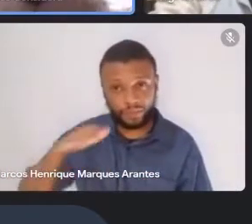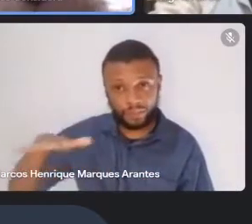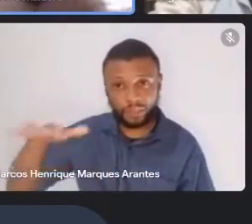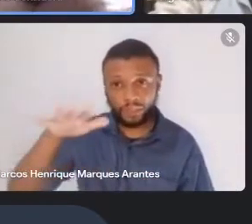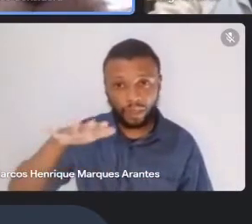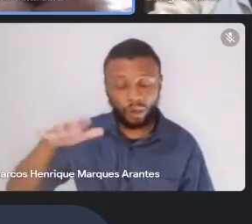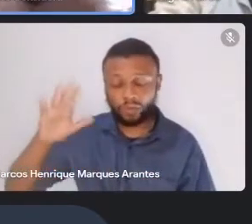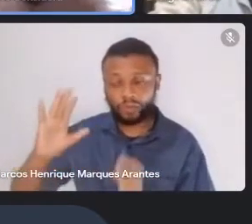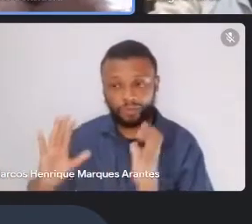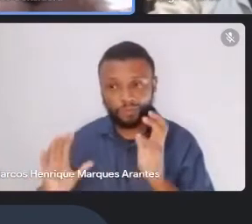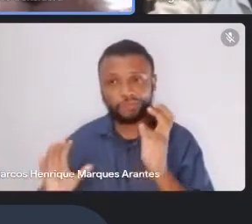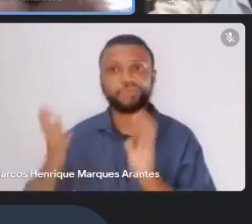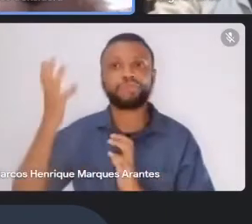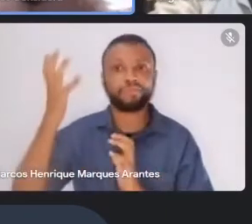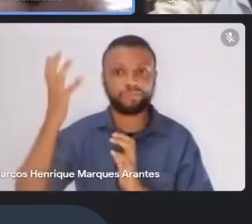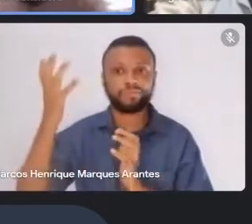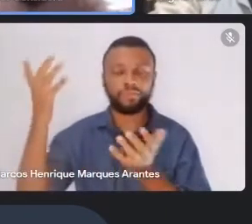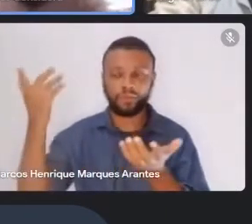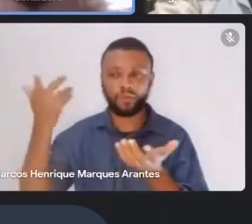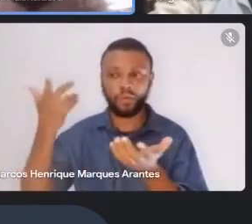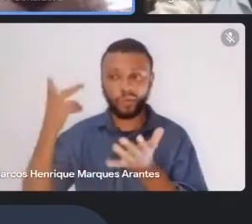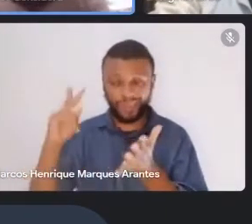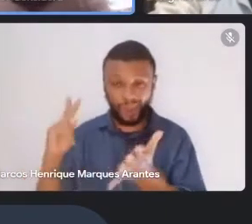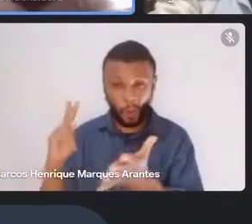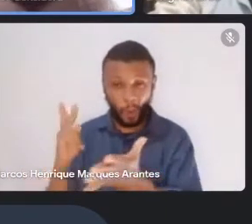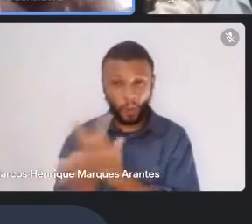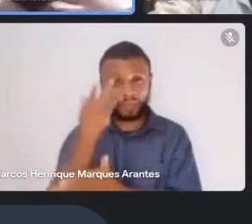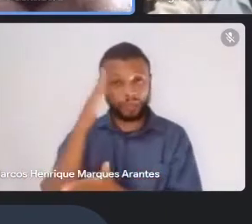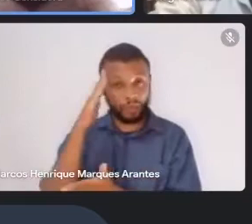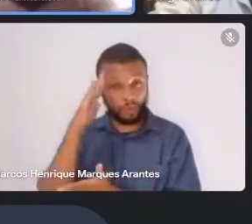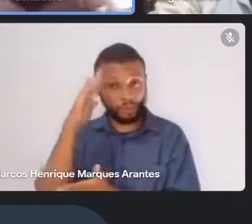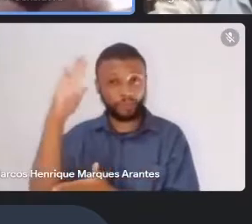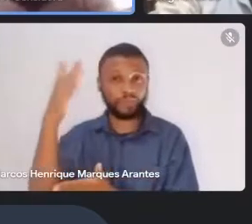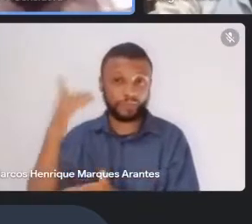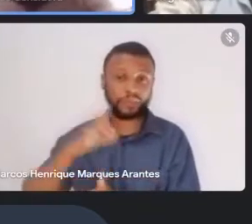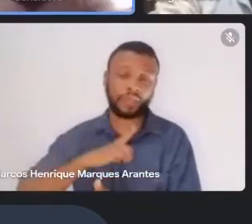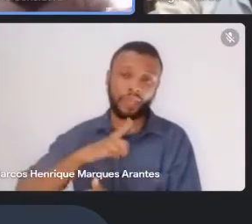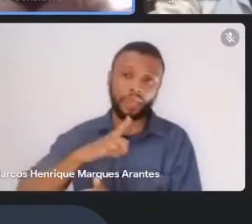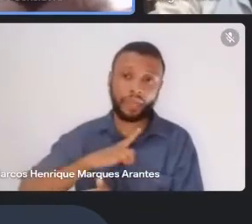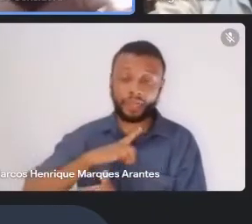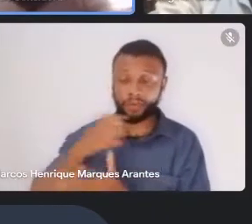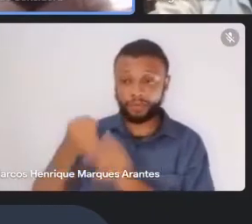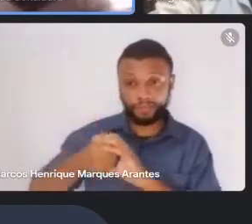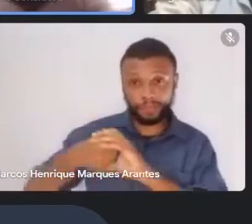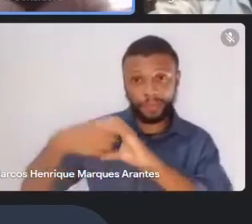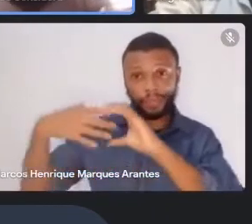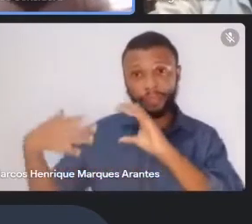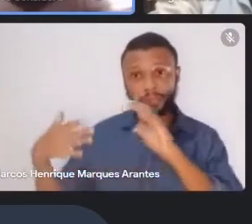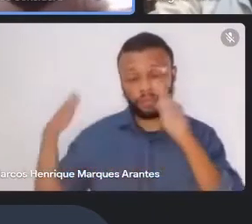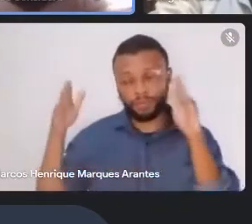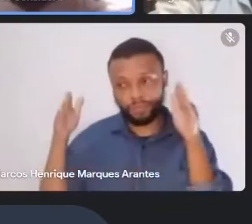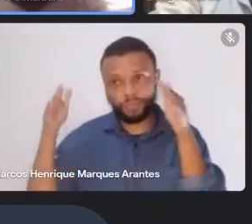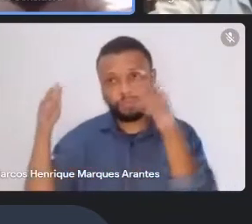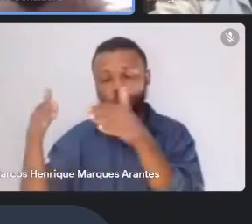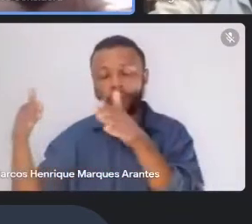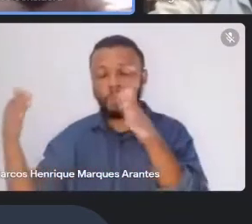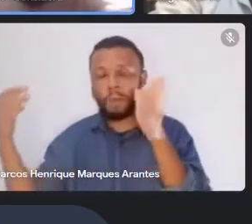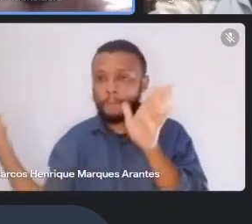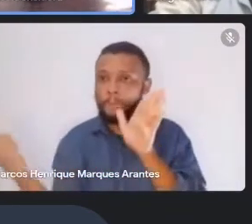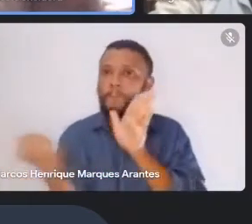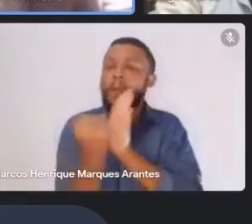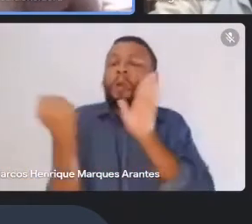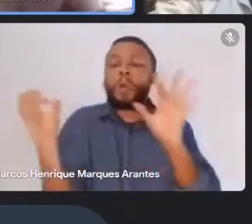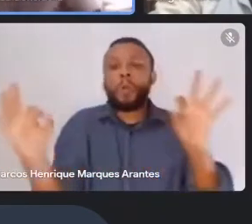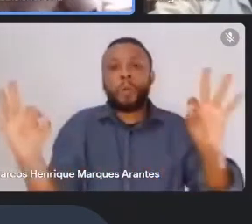narrativo, que, de fato, tem ali um tom operístico, tem uma clave épica, dramática, muito